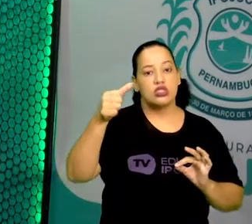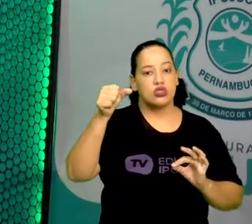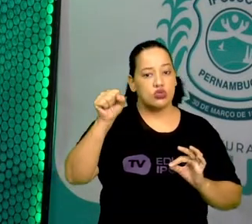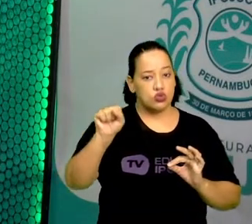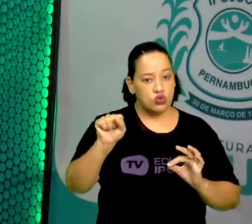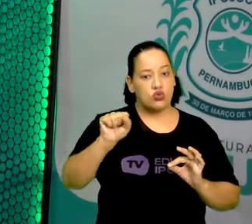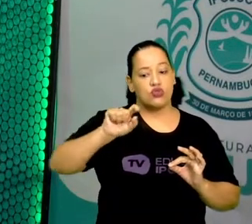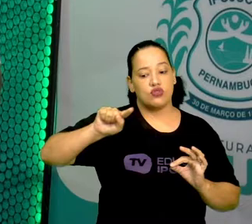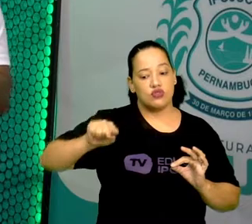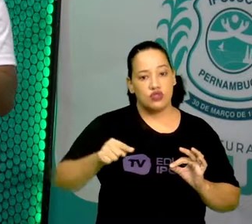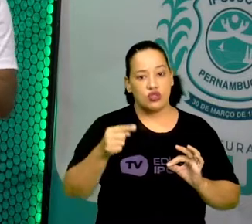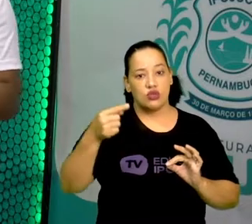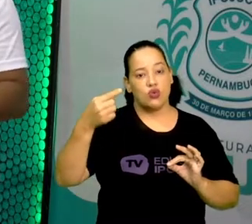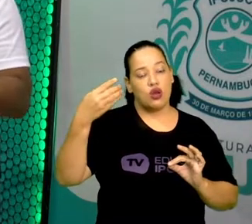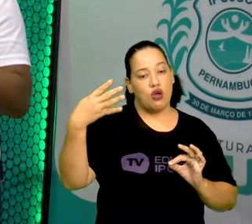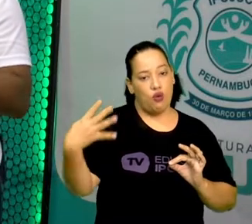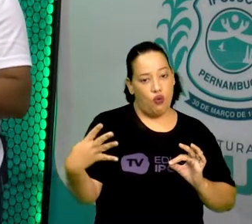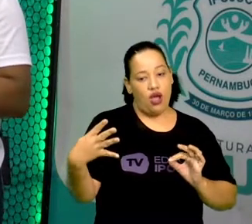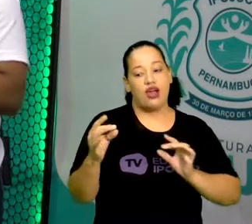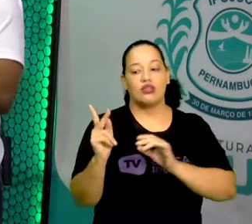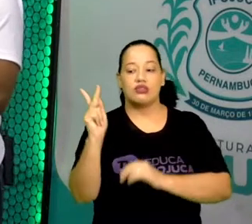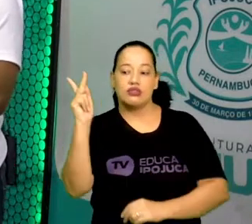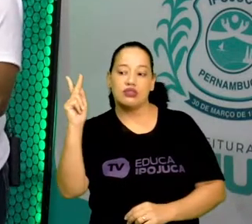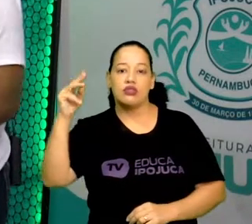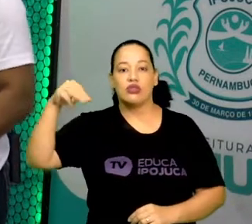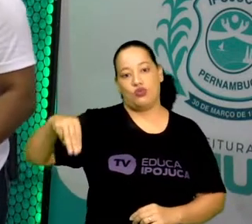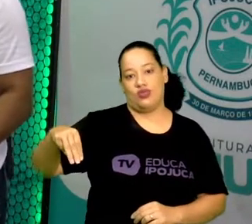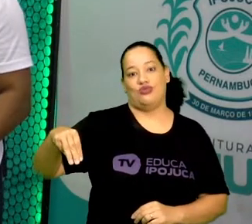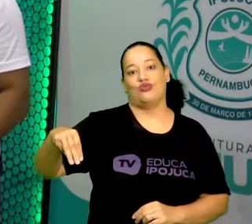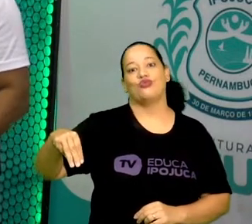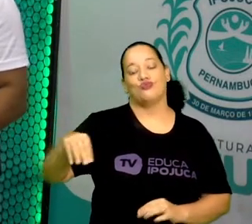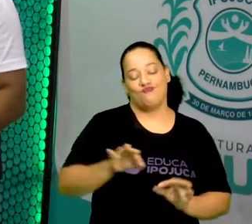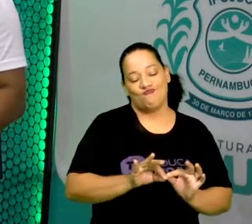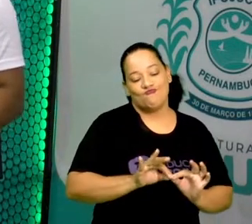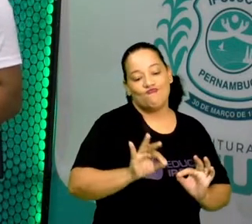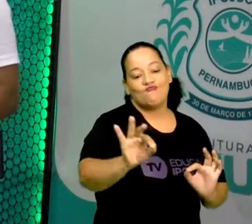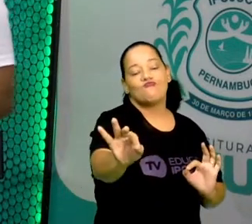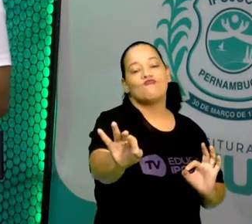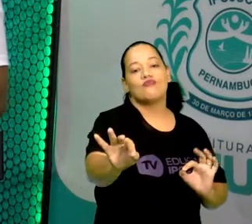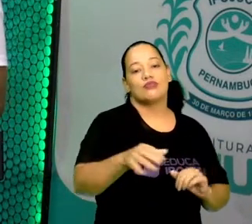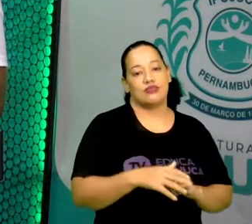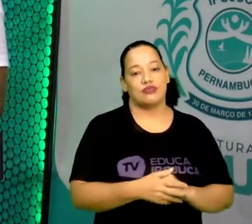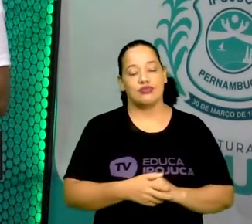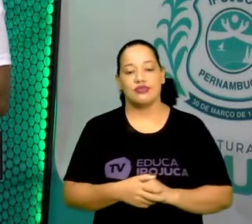Note que a unidade de medida agora foi quilômetros. Ok?